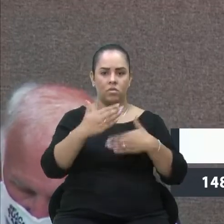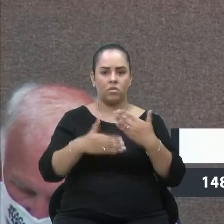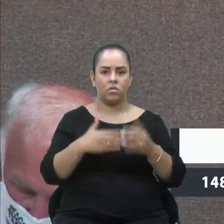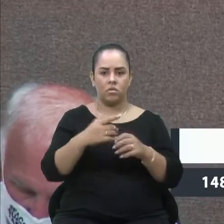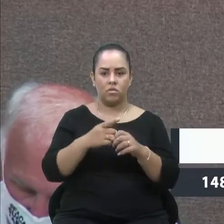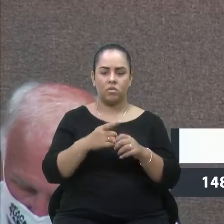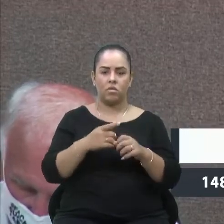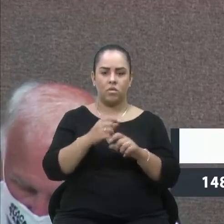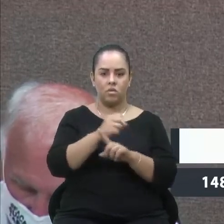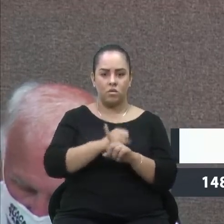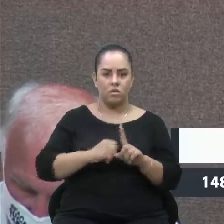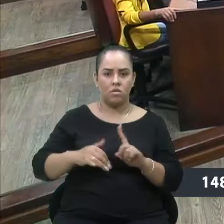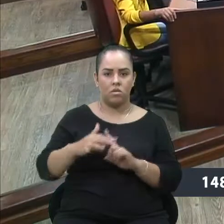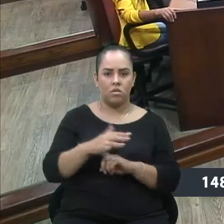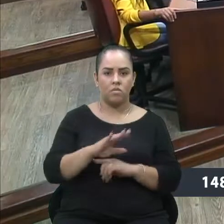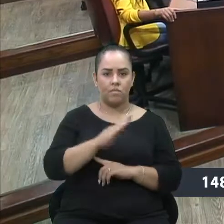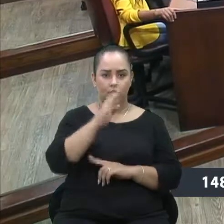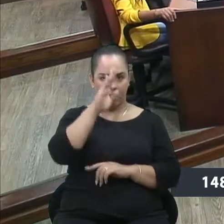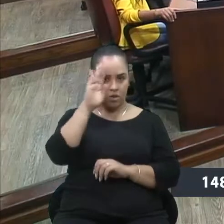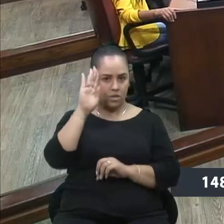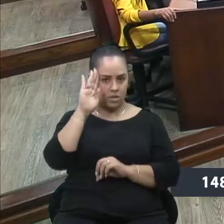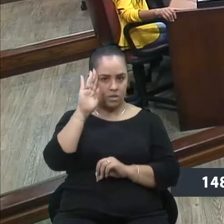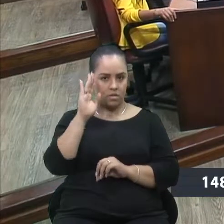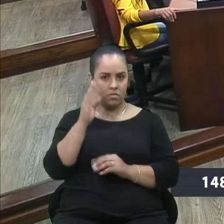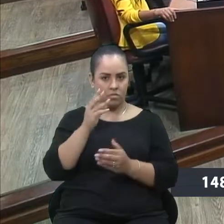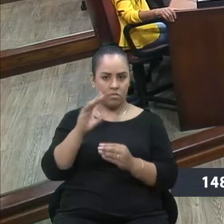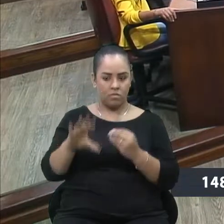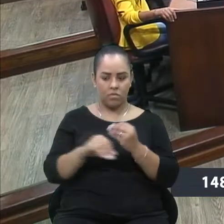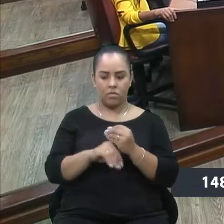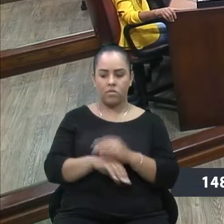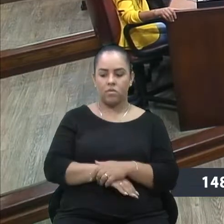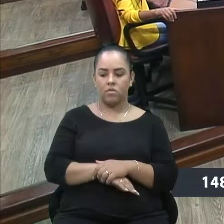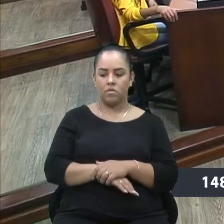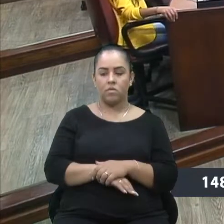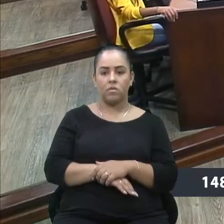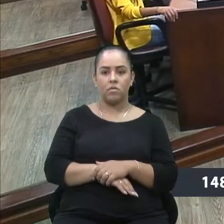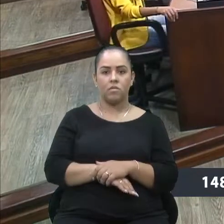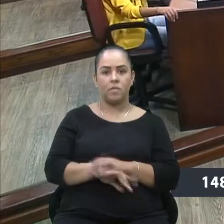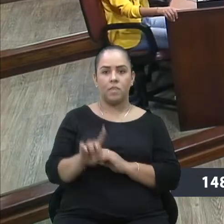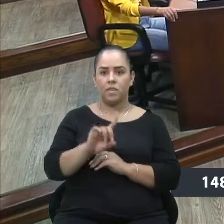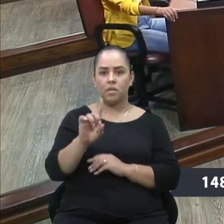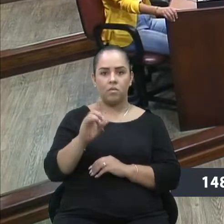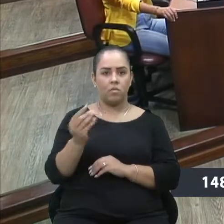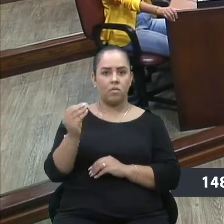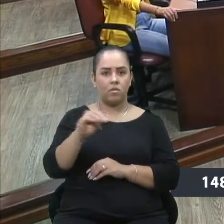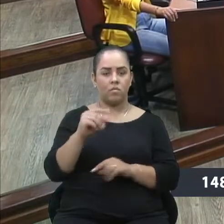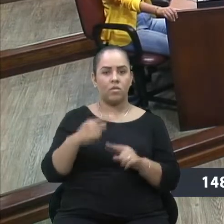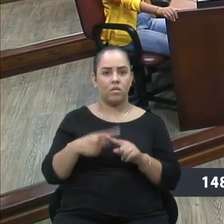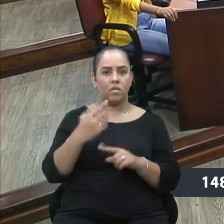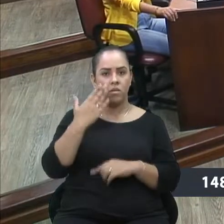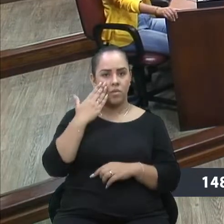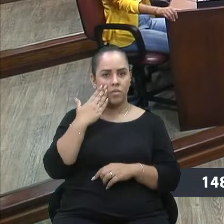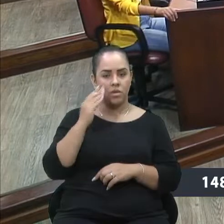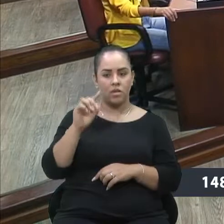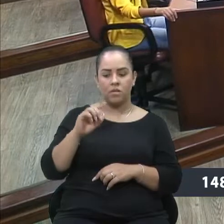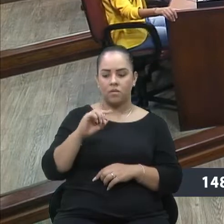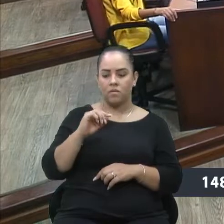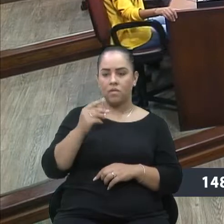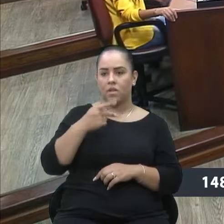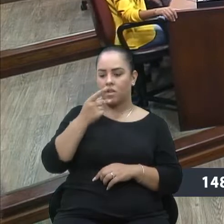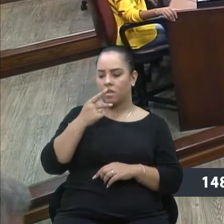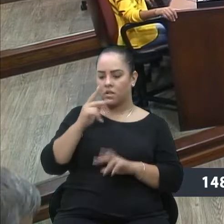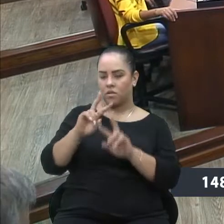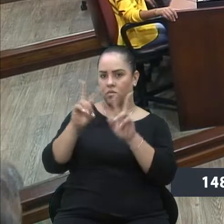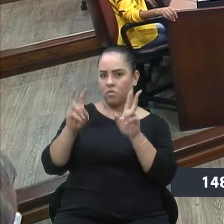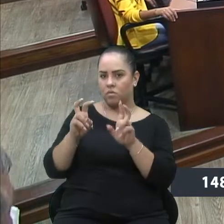Bressan, a parte. Obrigado, vereador Wagner. Eu acabei não colocando, porque eu tinha certeza que o senhor ia se manifestar nessa pauta tão importante que o senhor